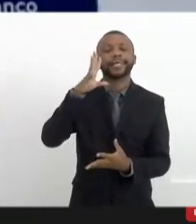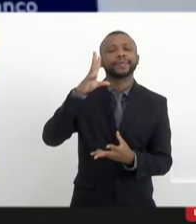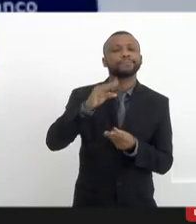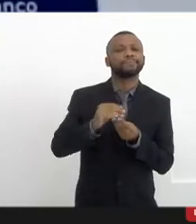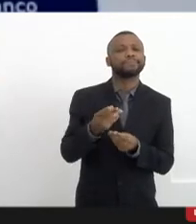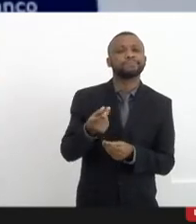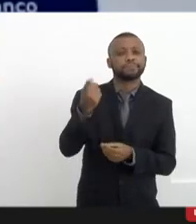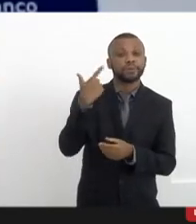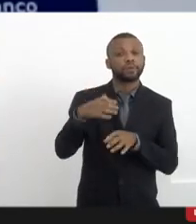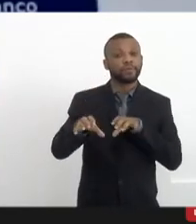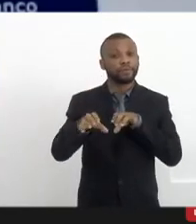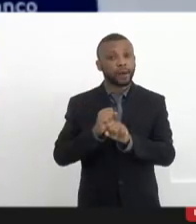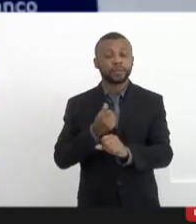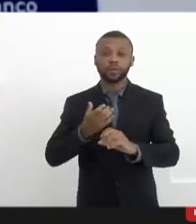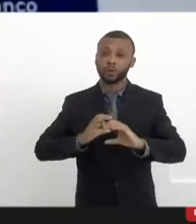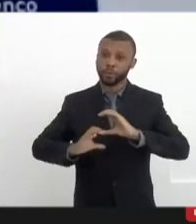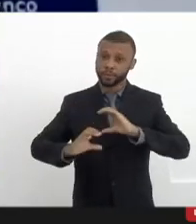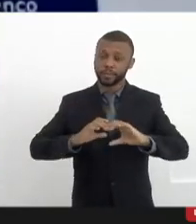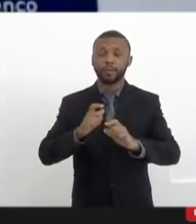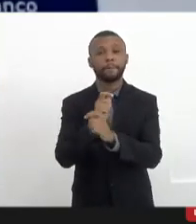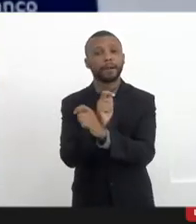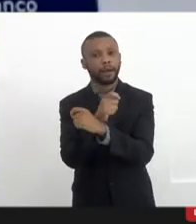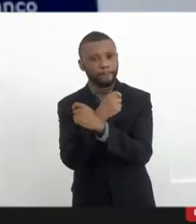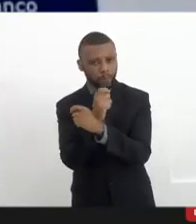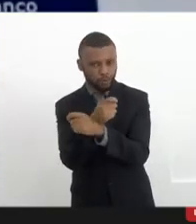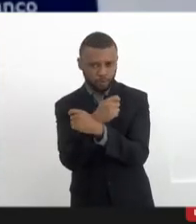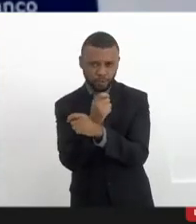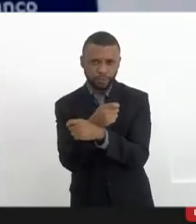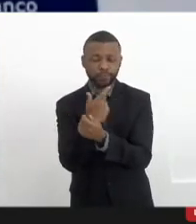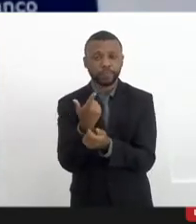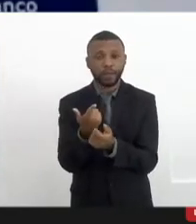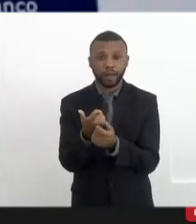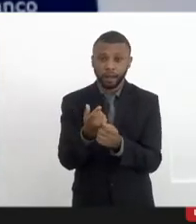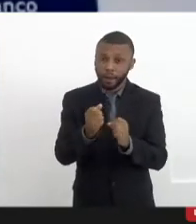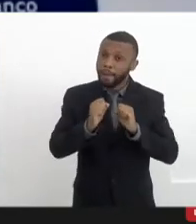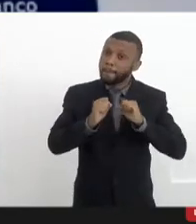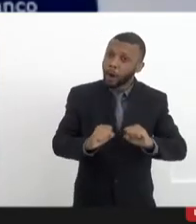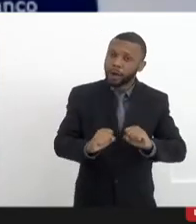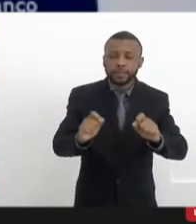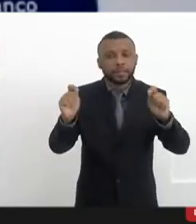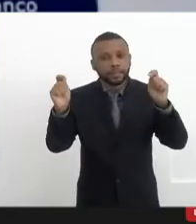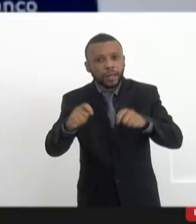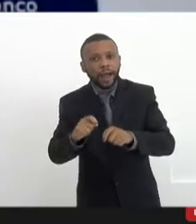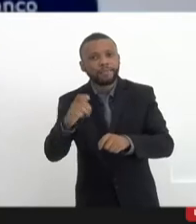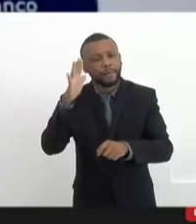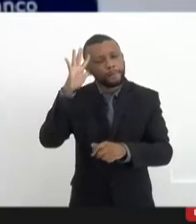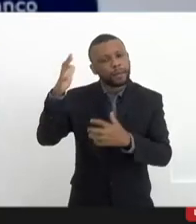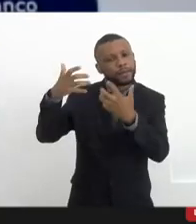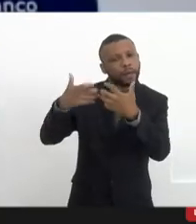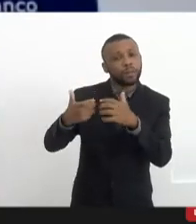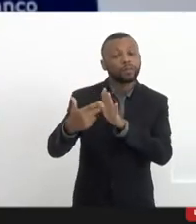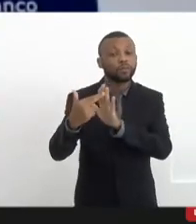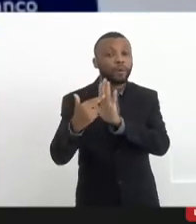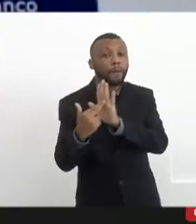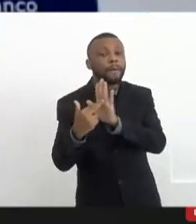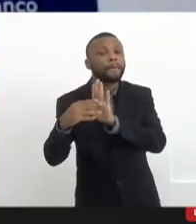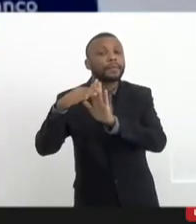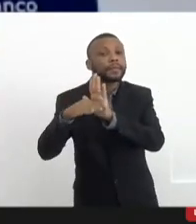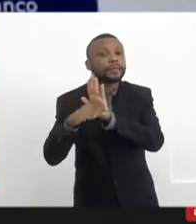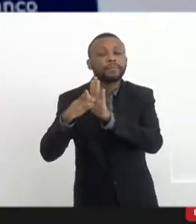foi formado em comunicação pela PUC-Riva. Podem e devem, respeitando os princípios editoriais.